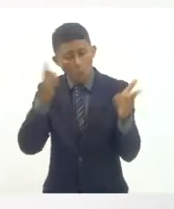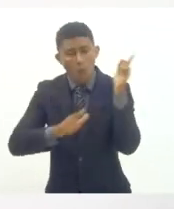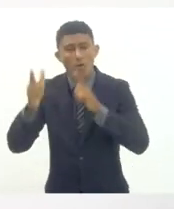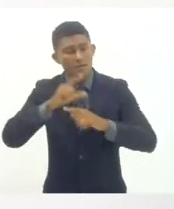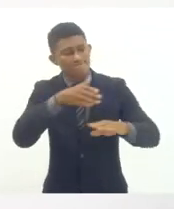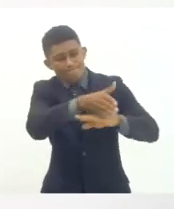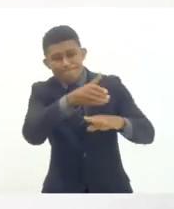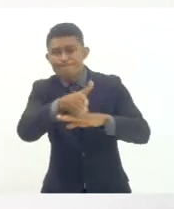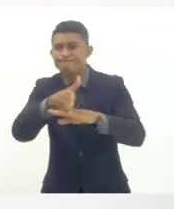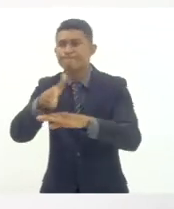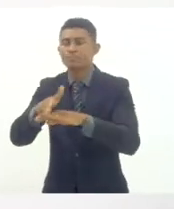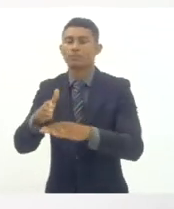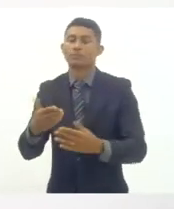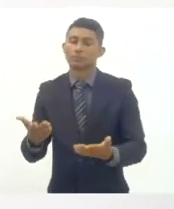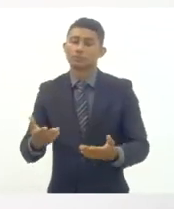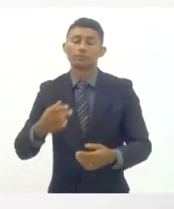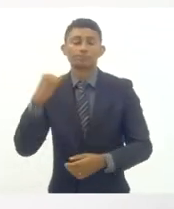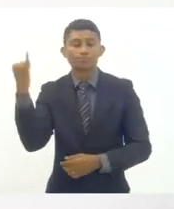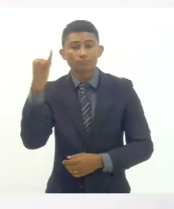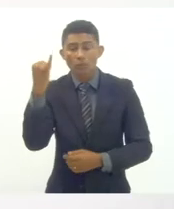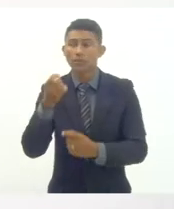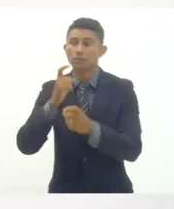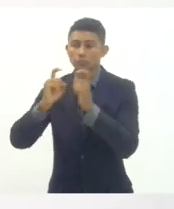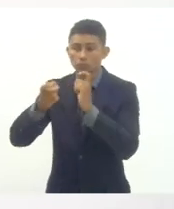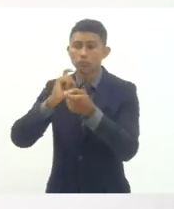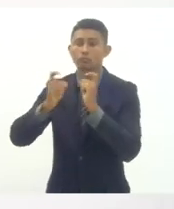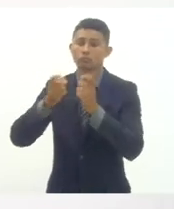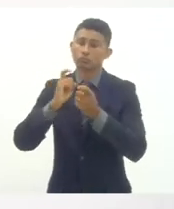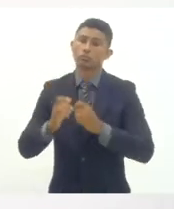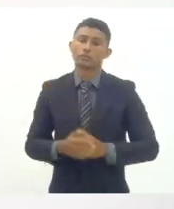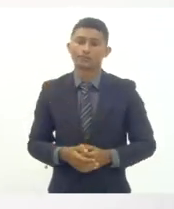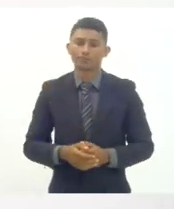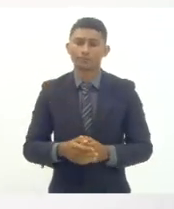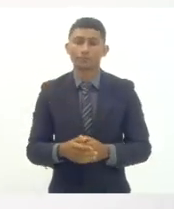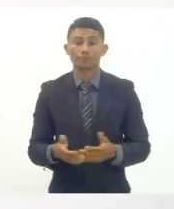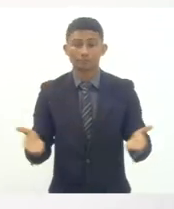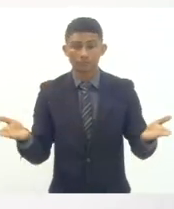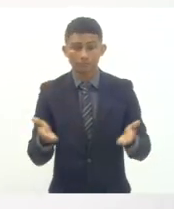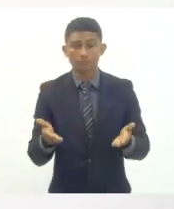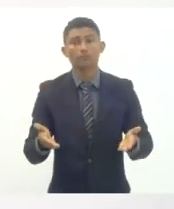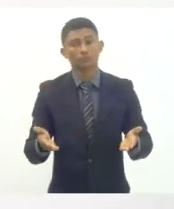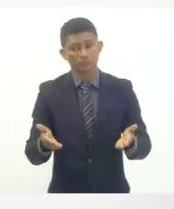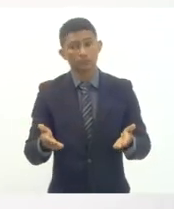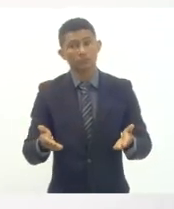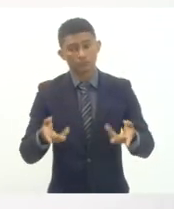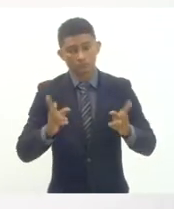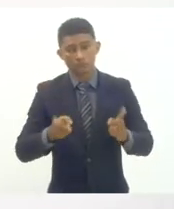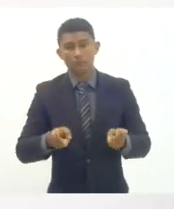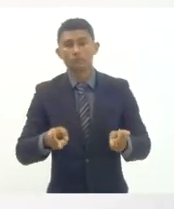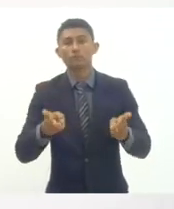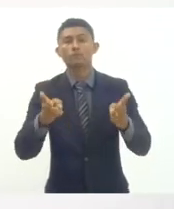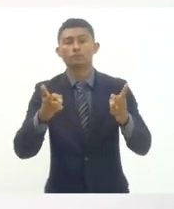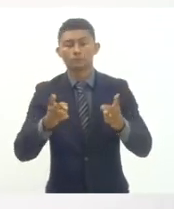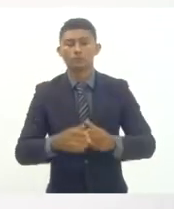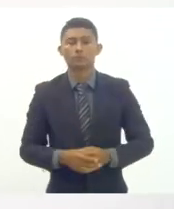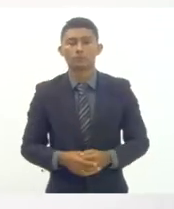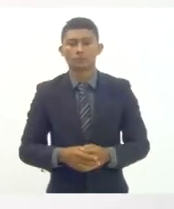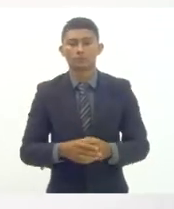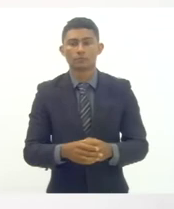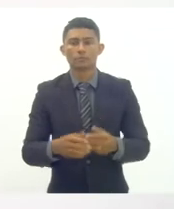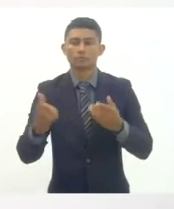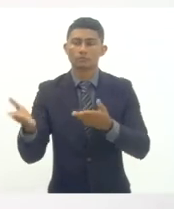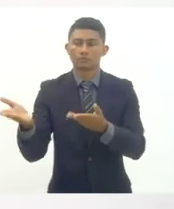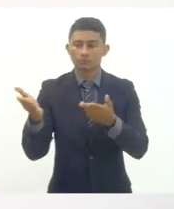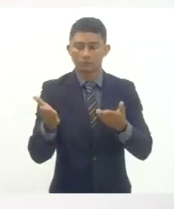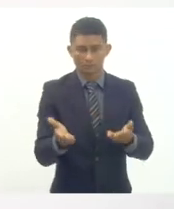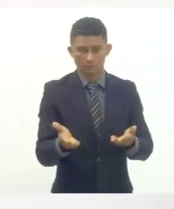municípios vai ser fundamental para a gente fazer esses avanços então vamos dar continuidade a essa interlocução e bom e chamo agora para